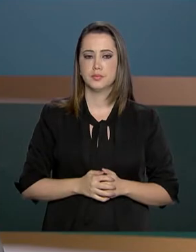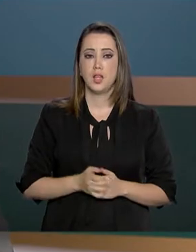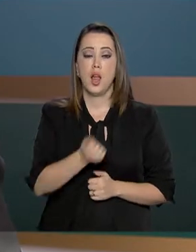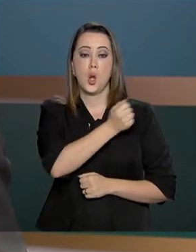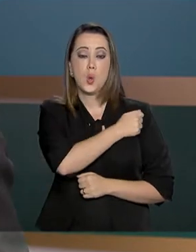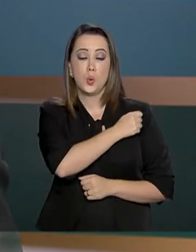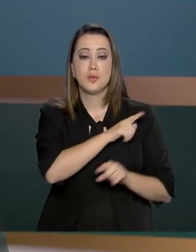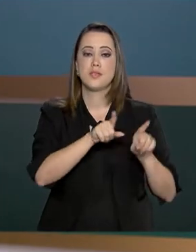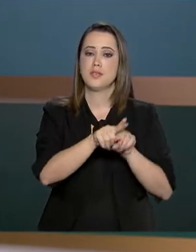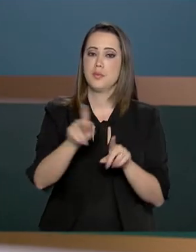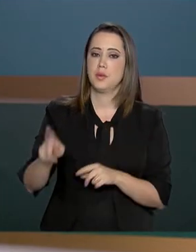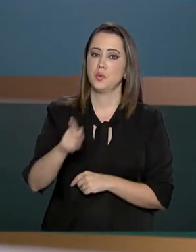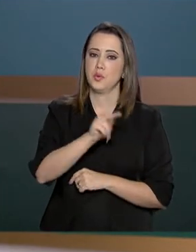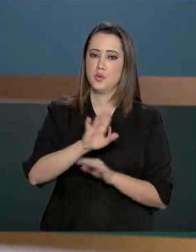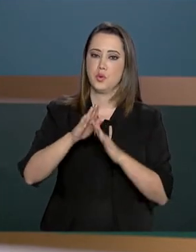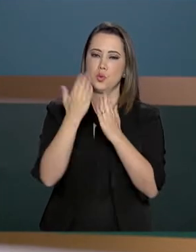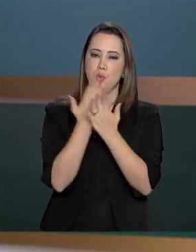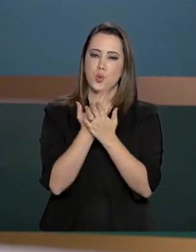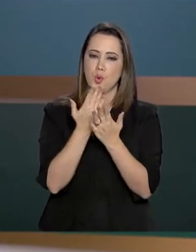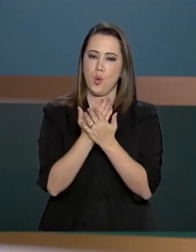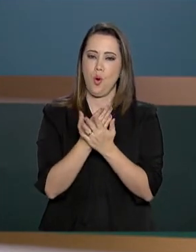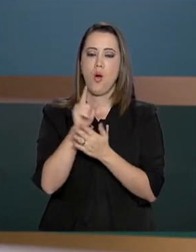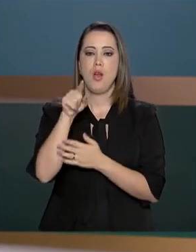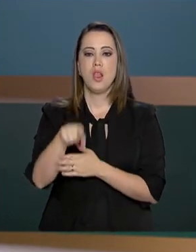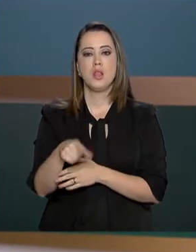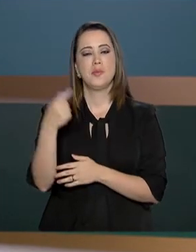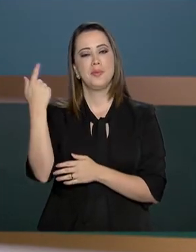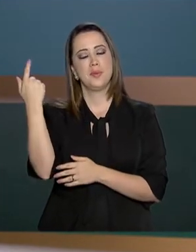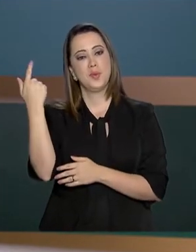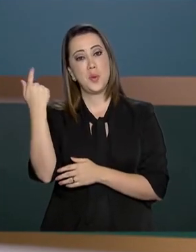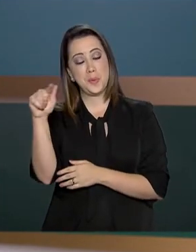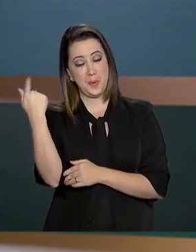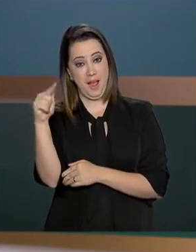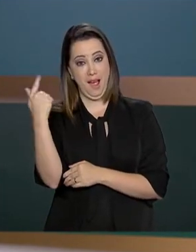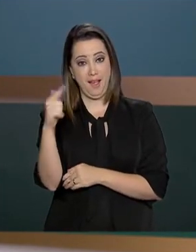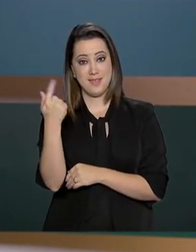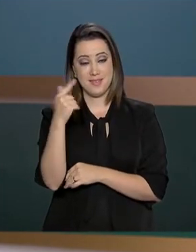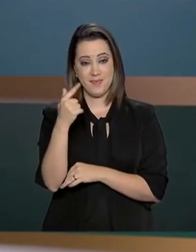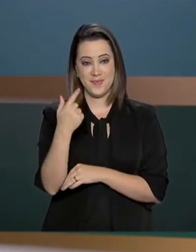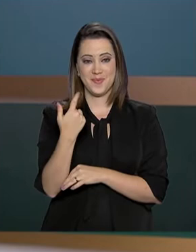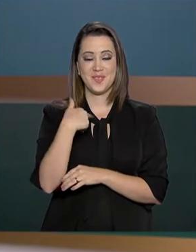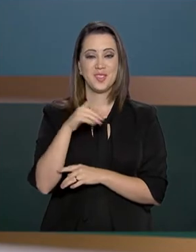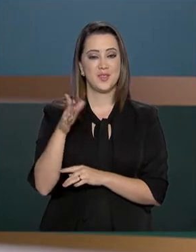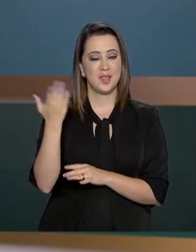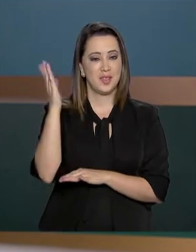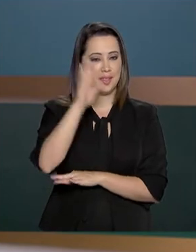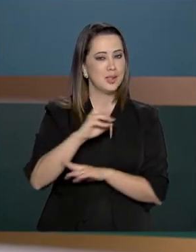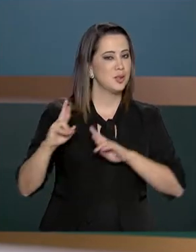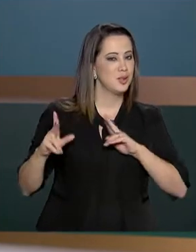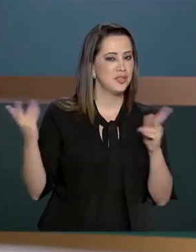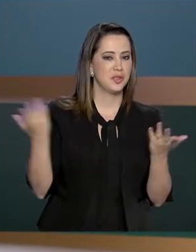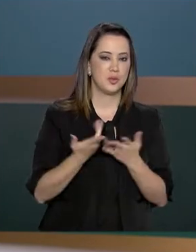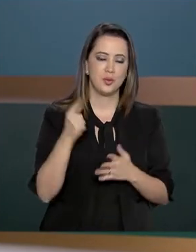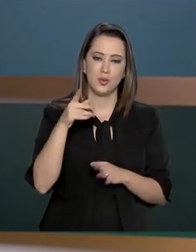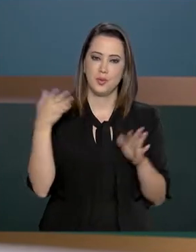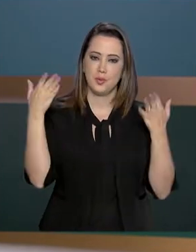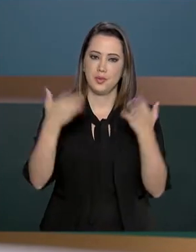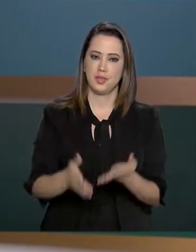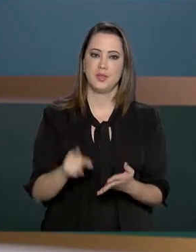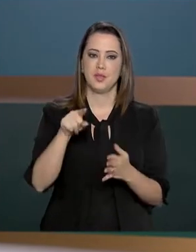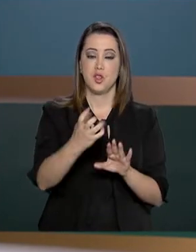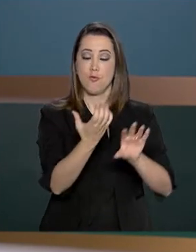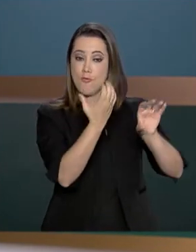Alunos e professores de uma escola da Zona Rural de Cavalcante, no estado de Goiás, tiveram uma tarde diferente hoje. Eles